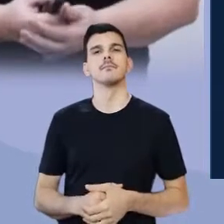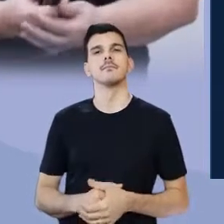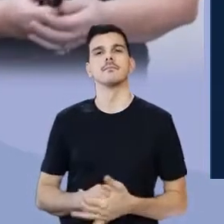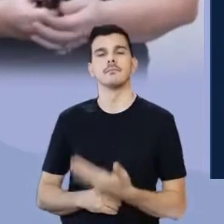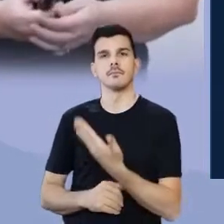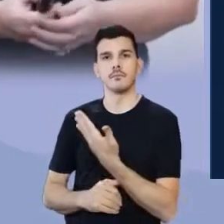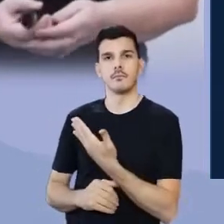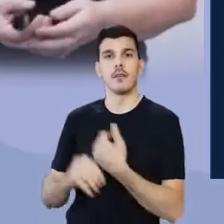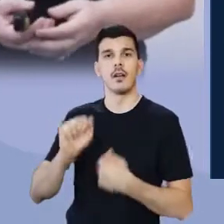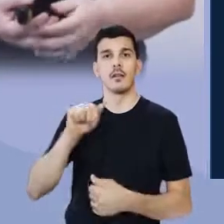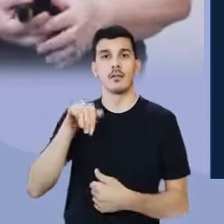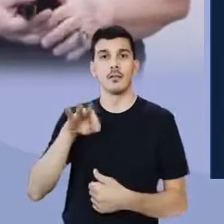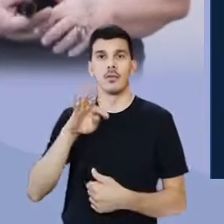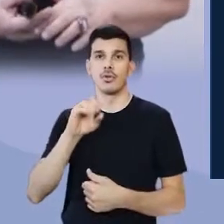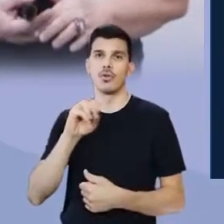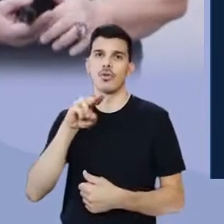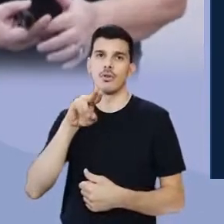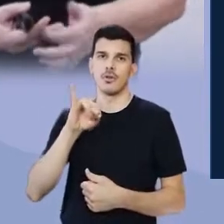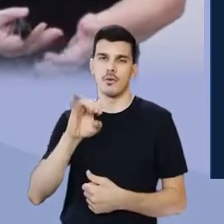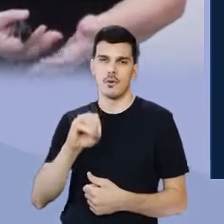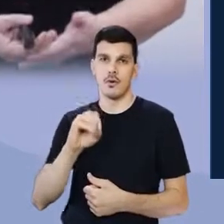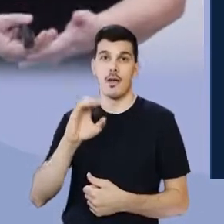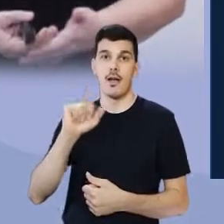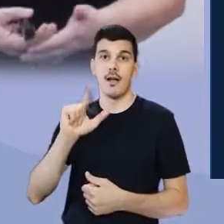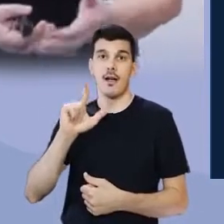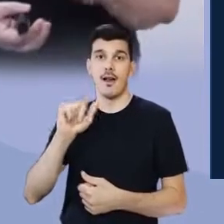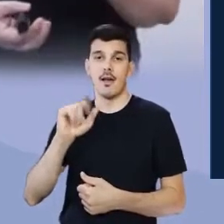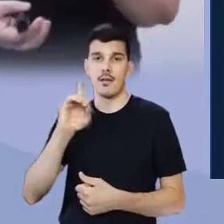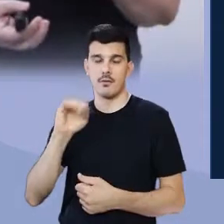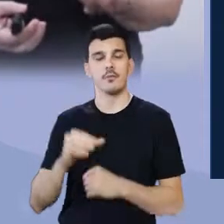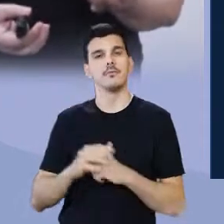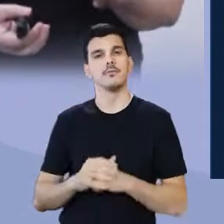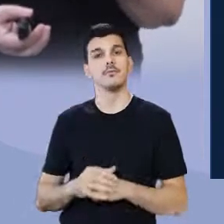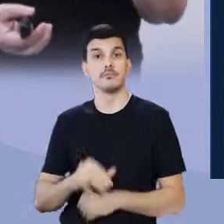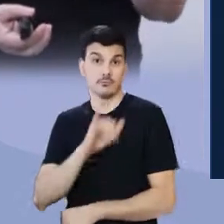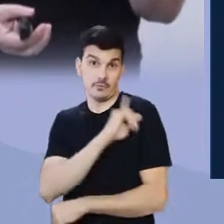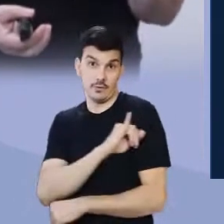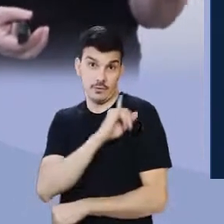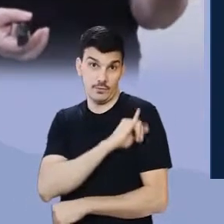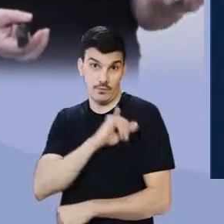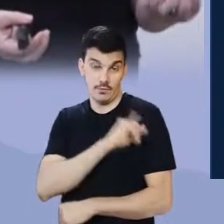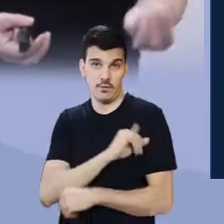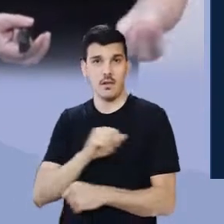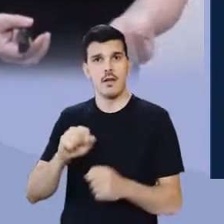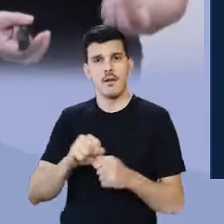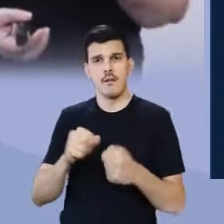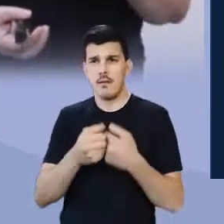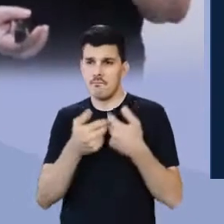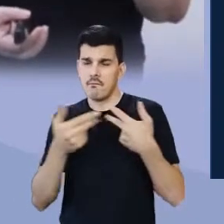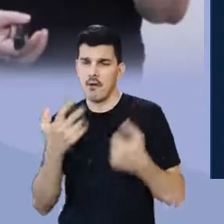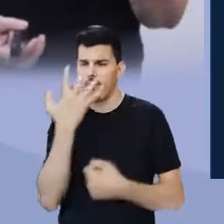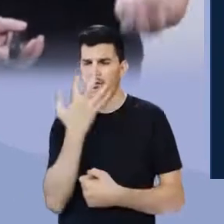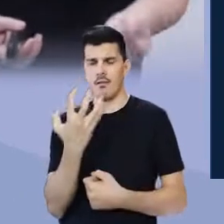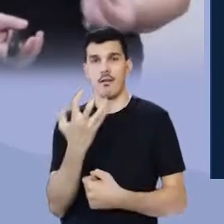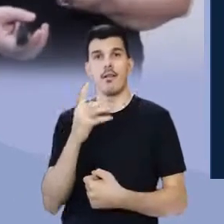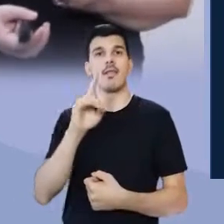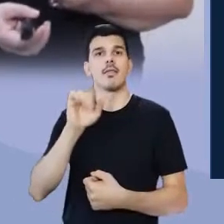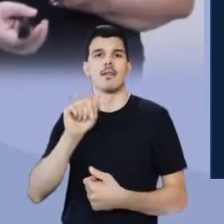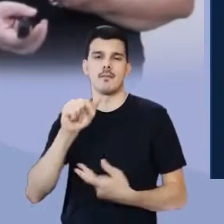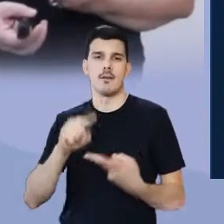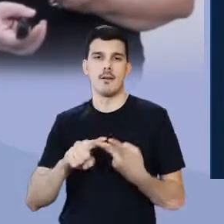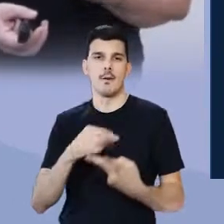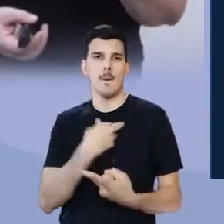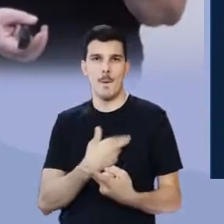Antônio Calado. Calado nasceu em Niterói, fez obras, dramaturgia, romances,